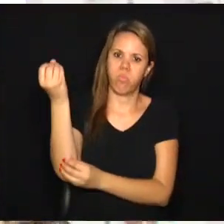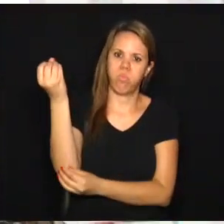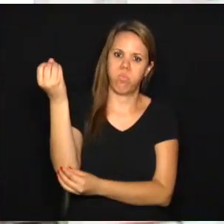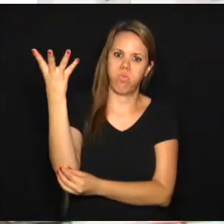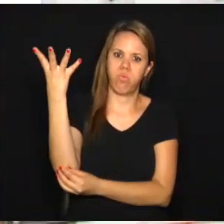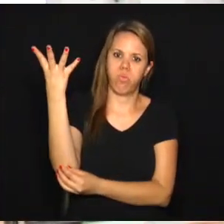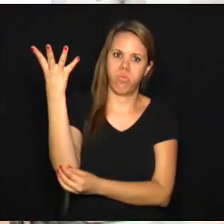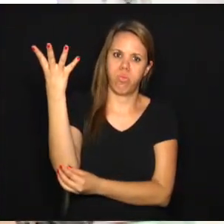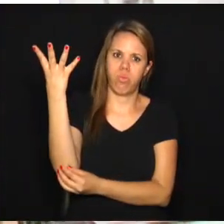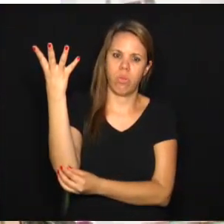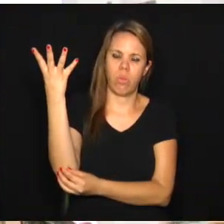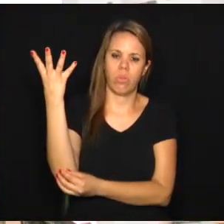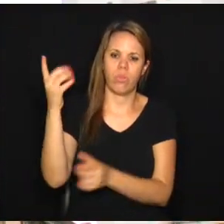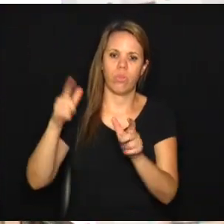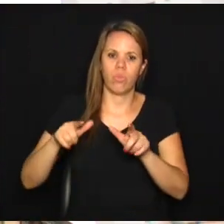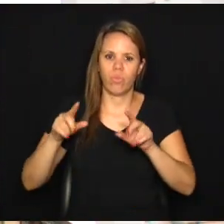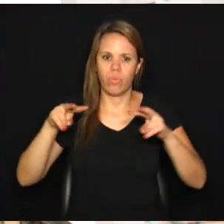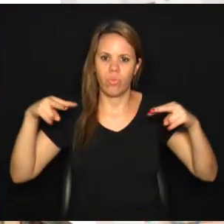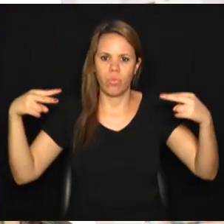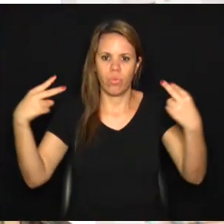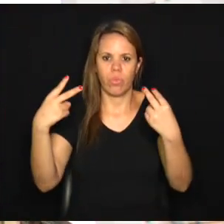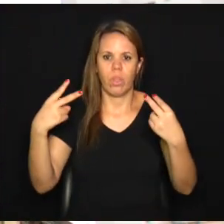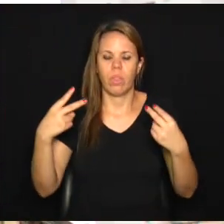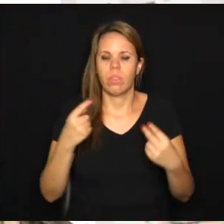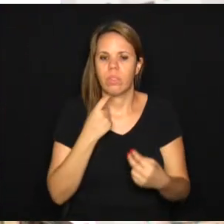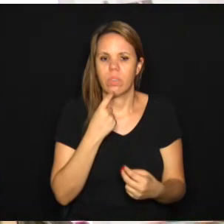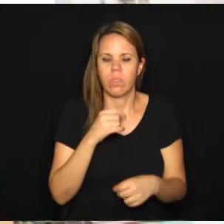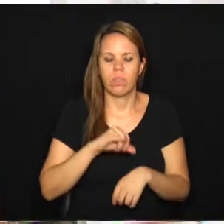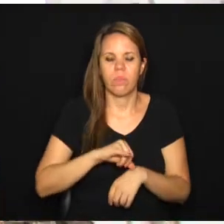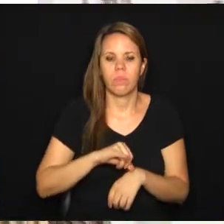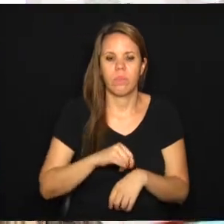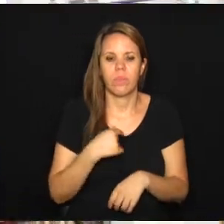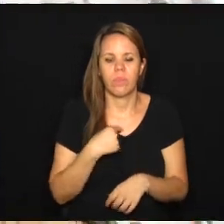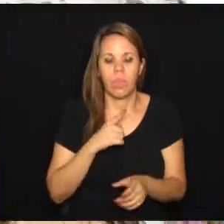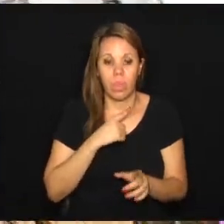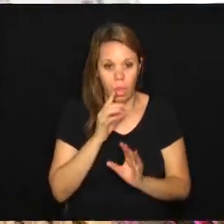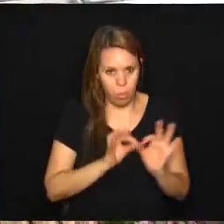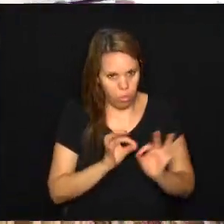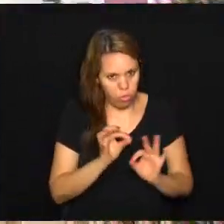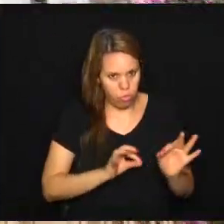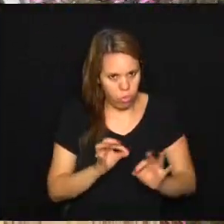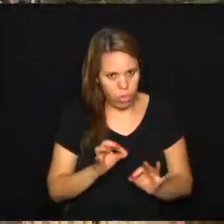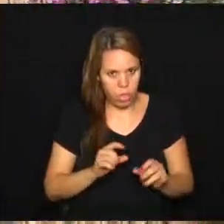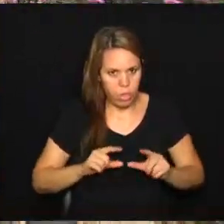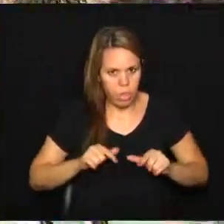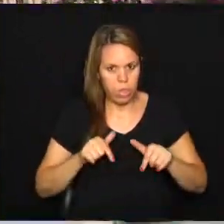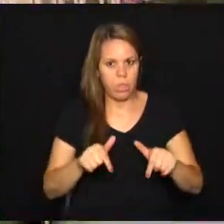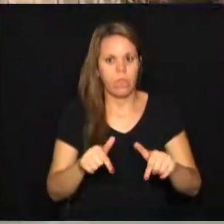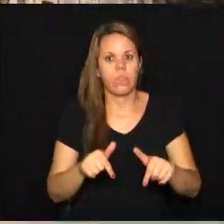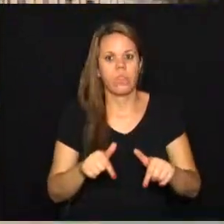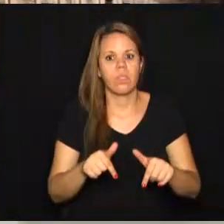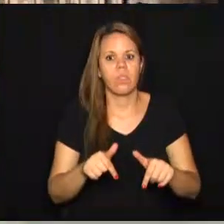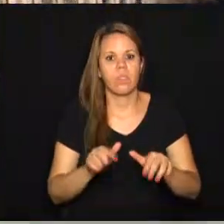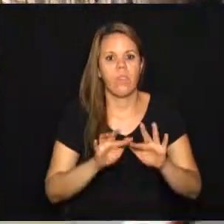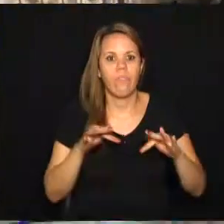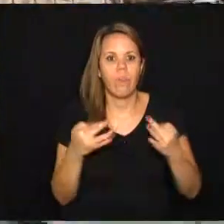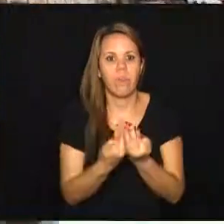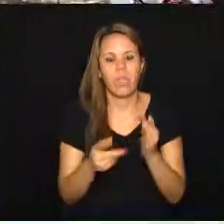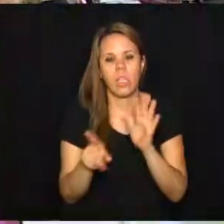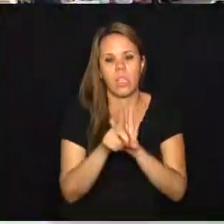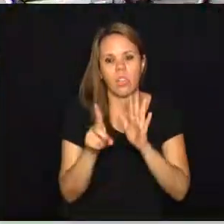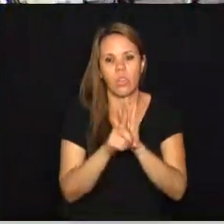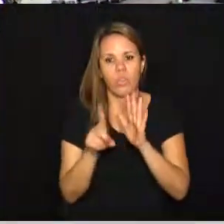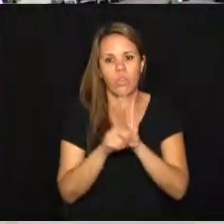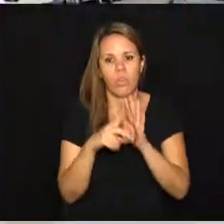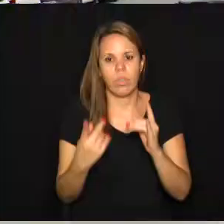ver de vários lugares aqui da cidade de Campinas. E existe um projeto, pelo menos a iniciativa da família proprietária